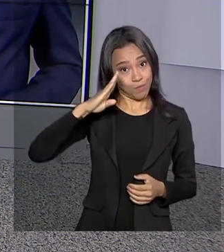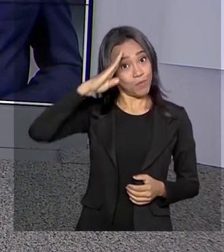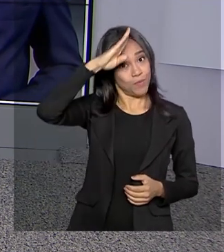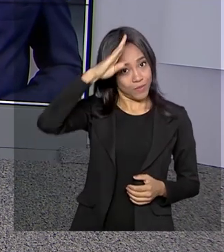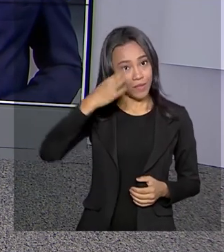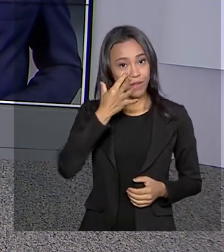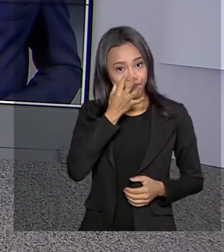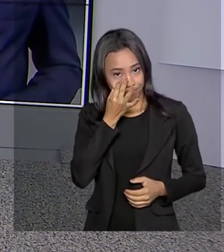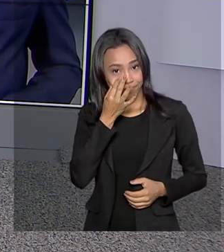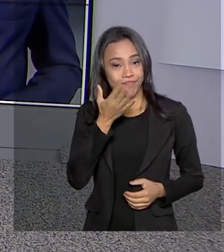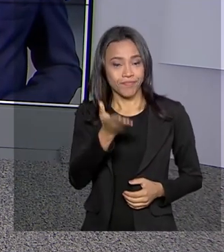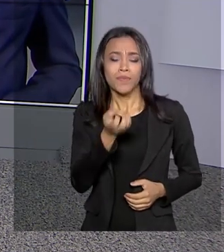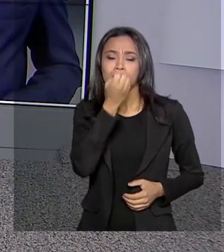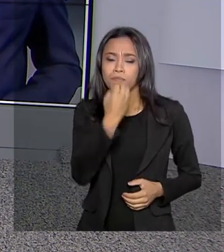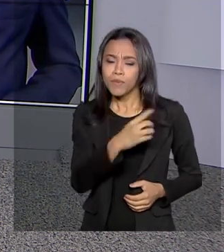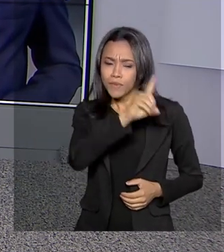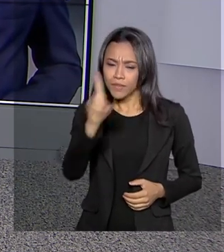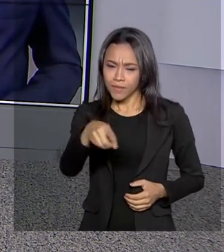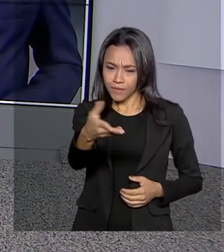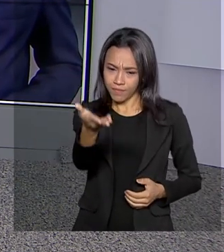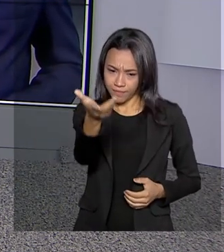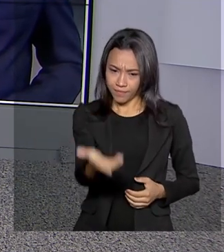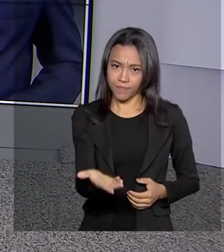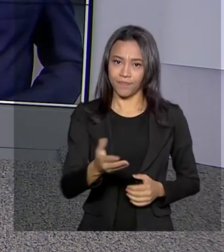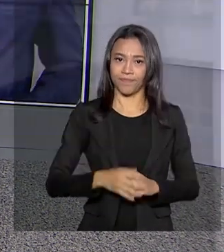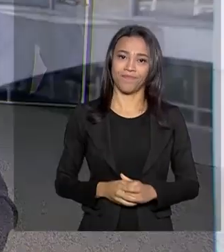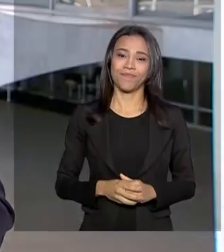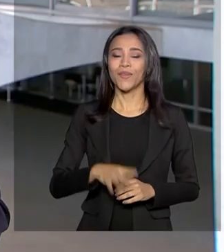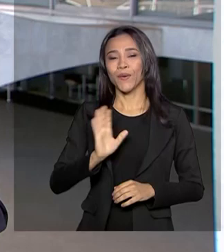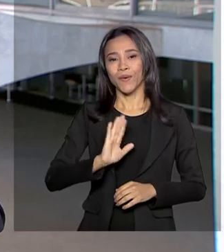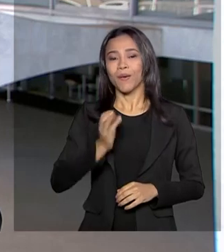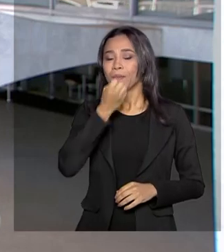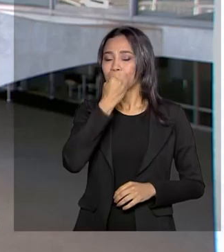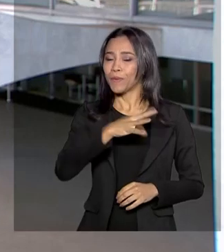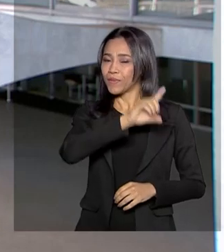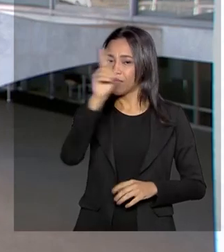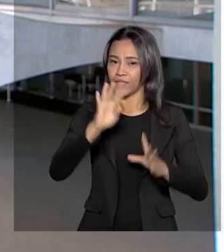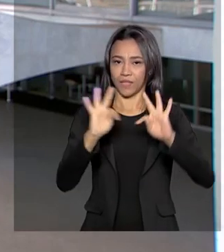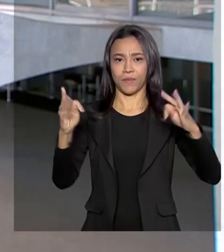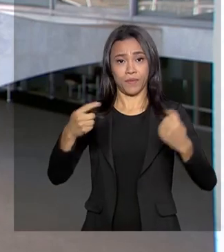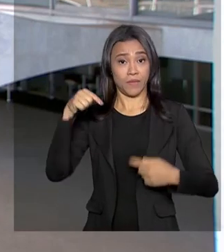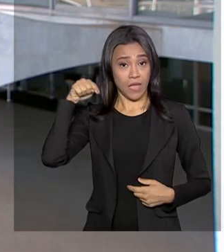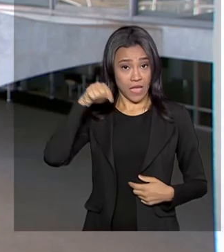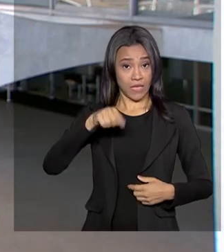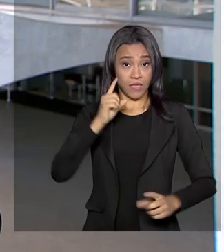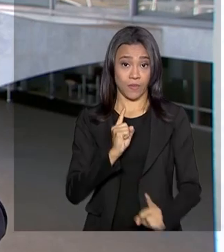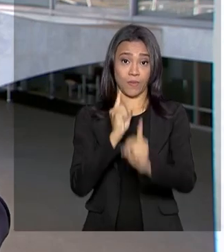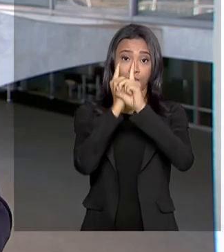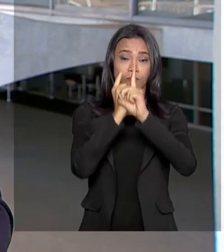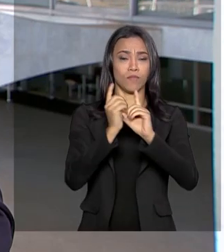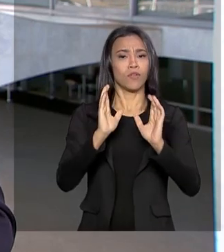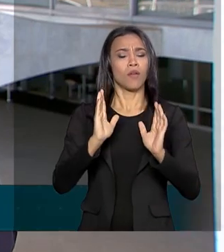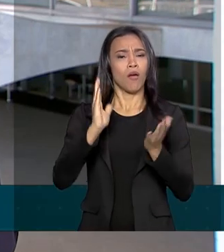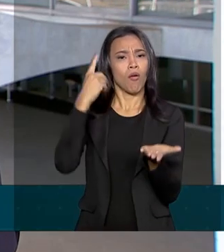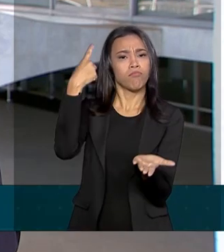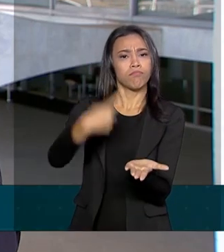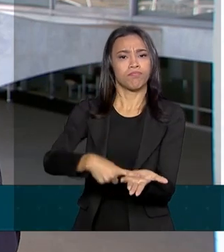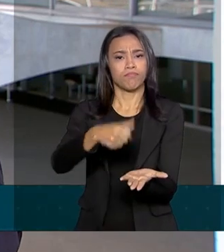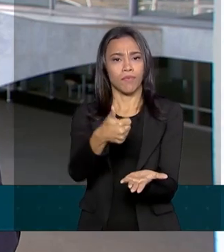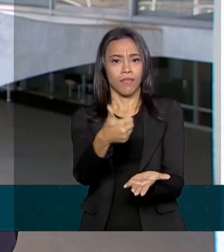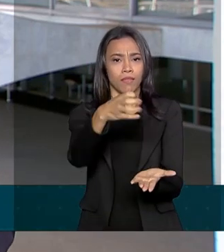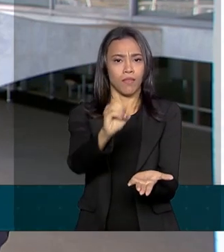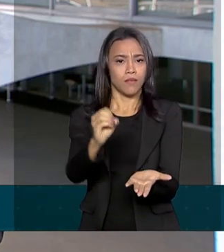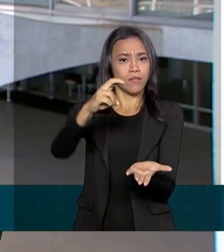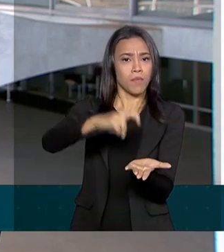detalhes com Glauco de Queiroz. Bom dia, Glauco. Olá, bom dia, Renata. Bom dia a todos. Essa cerimônia está marcada para as 10 horas da